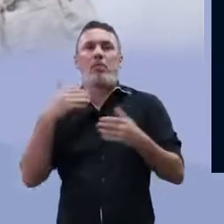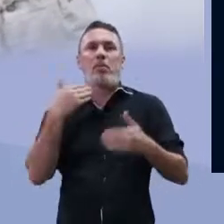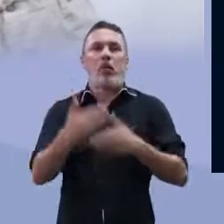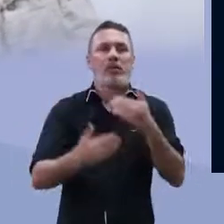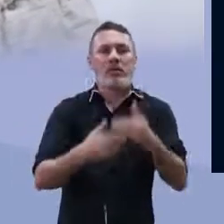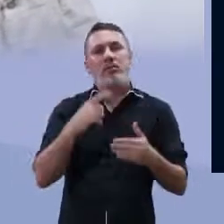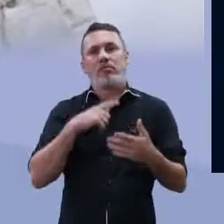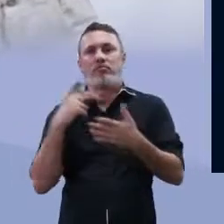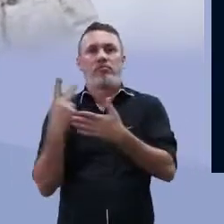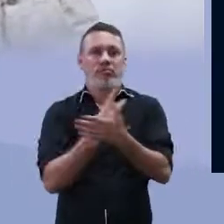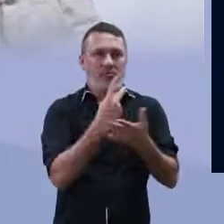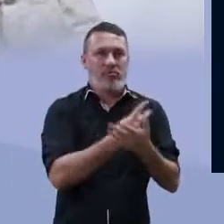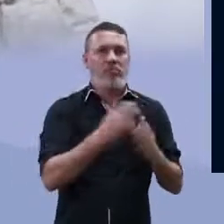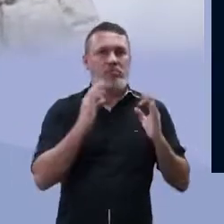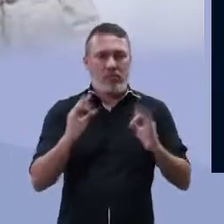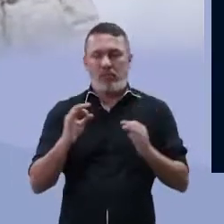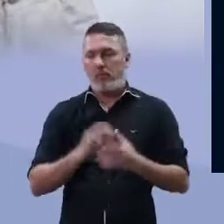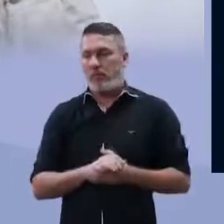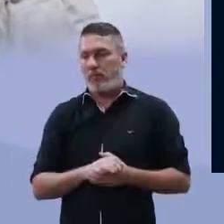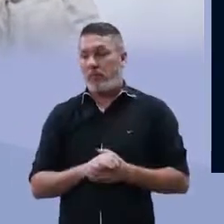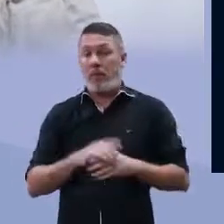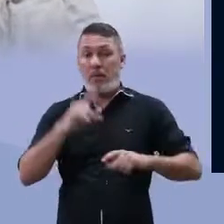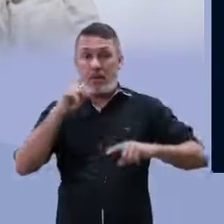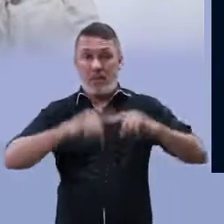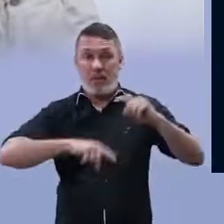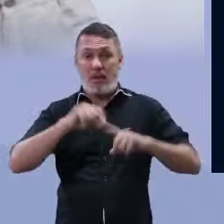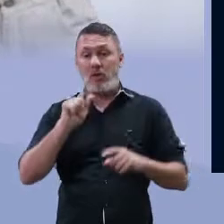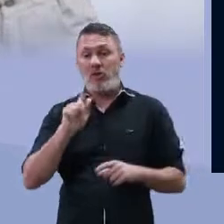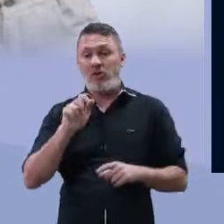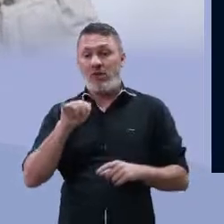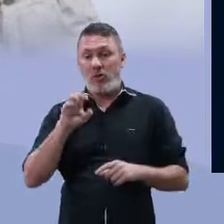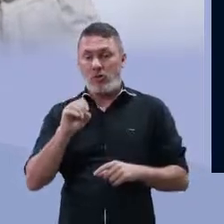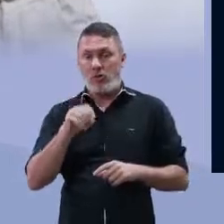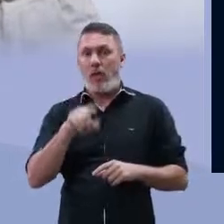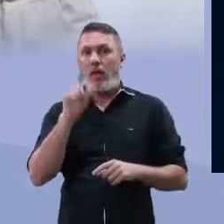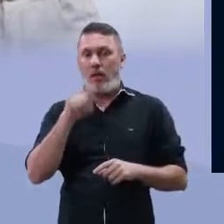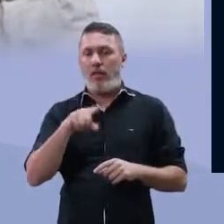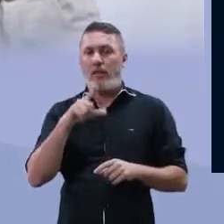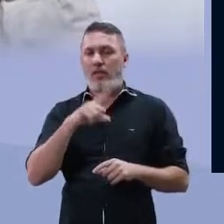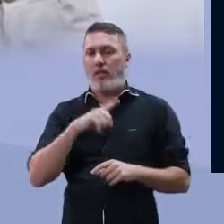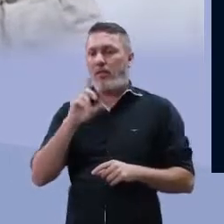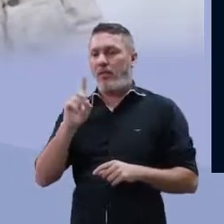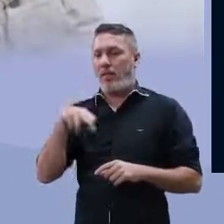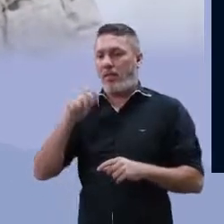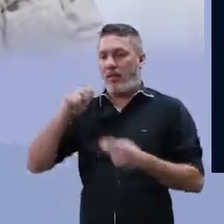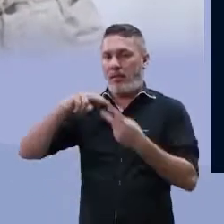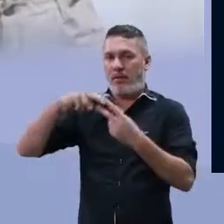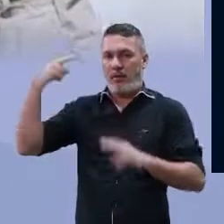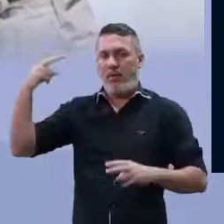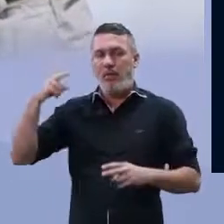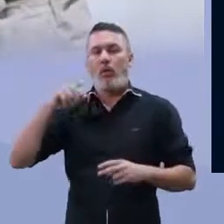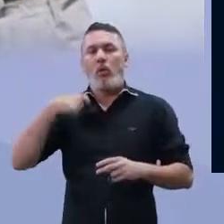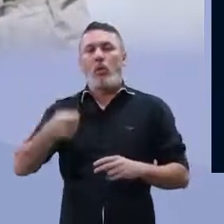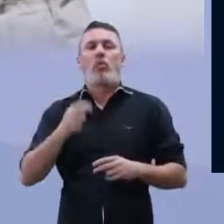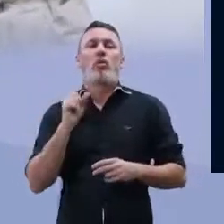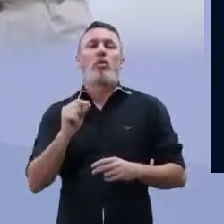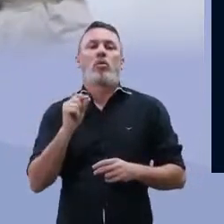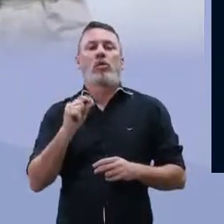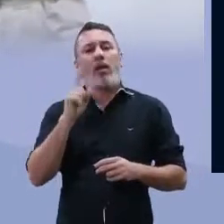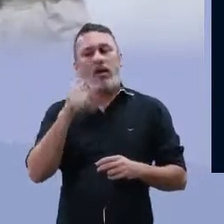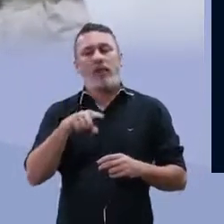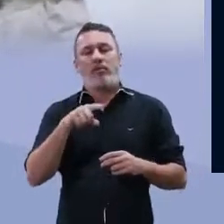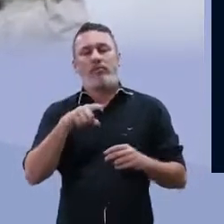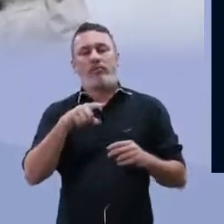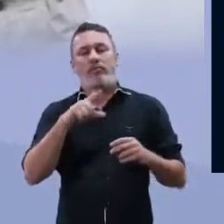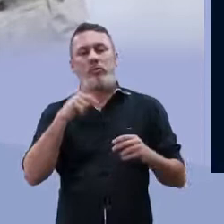fica inserido ali, todos os processos acontecem nele. O material genético, que nesse caso é o DNA, ele